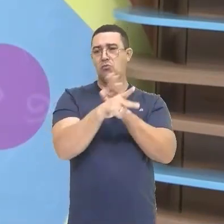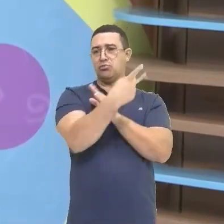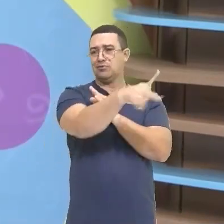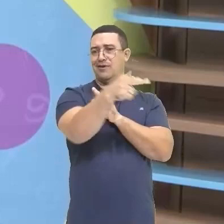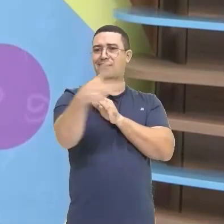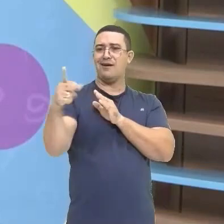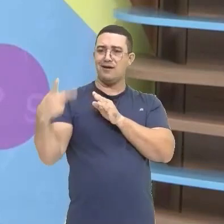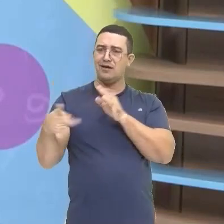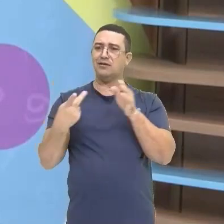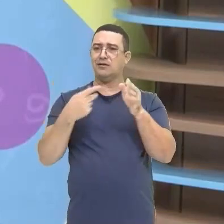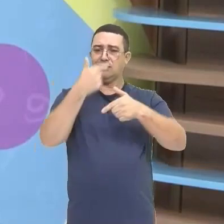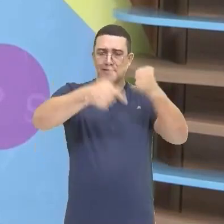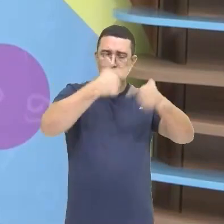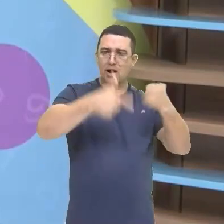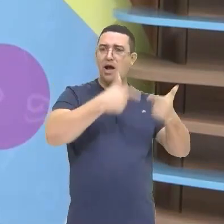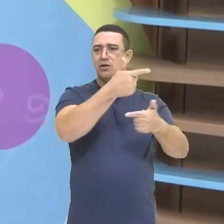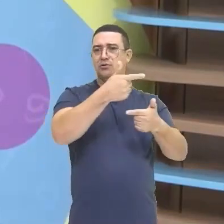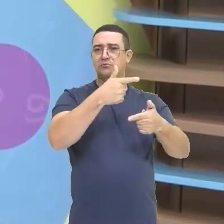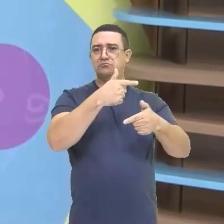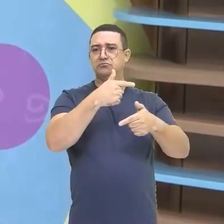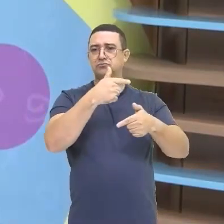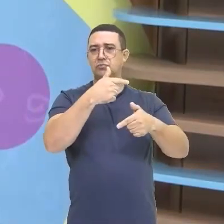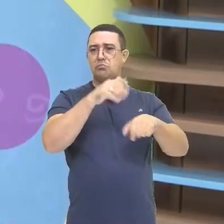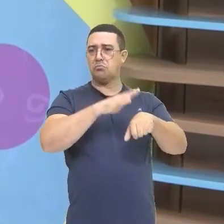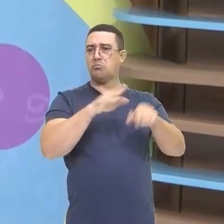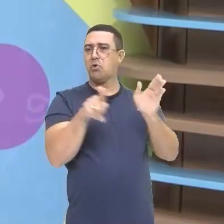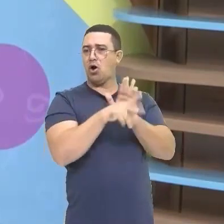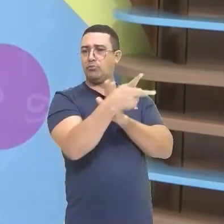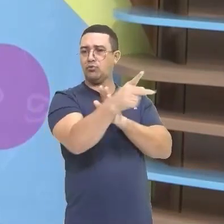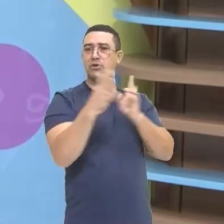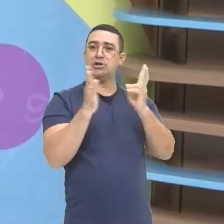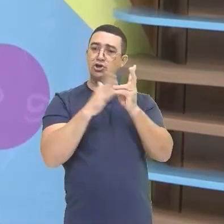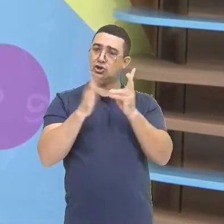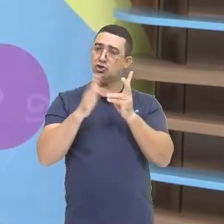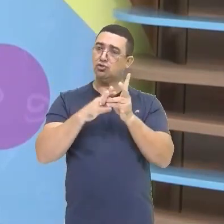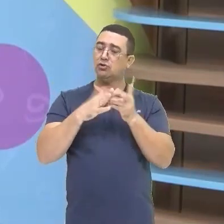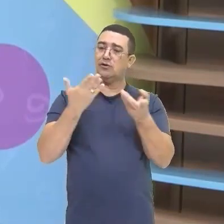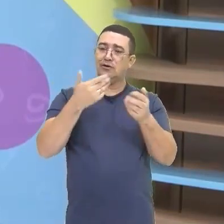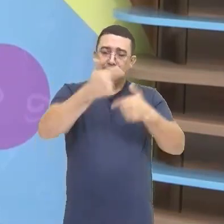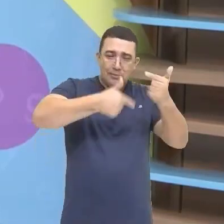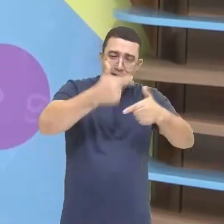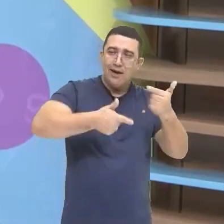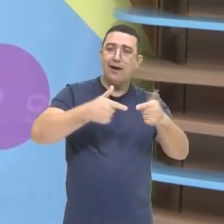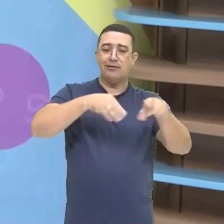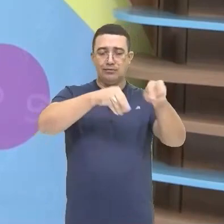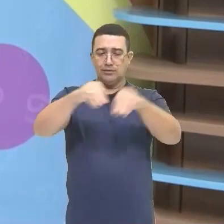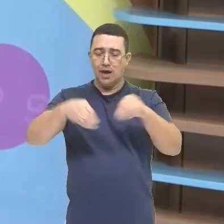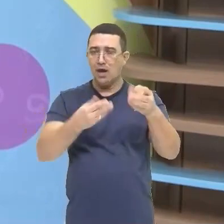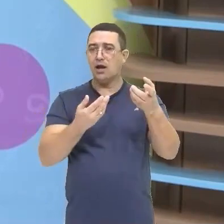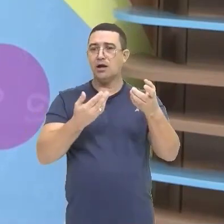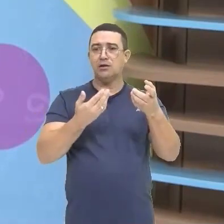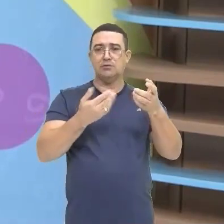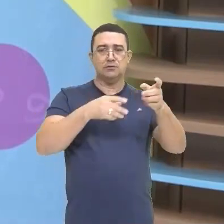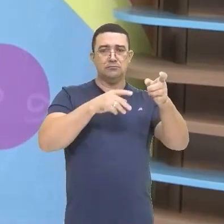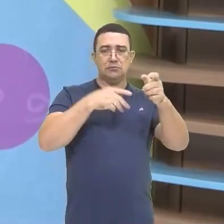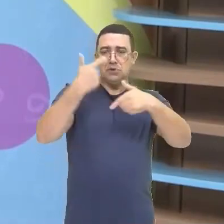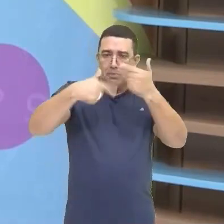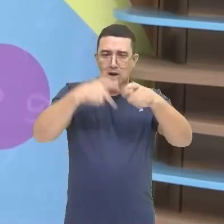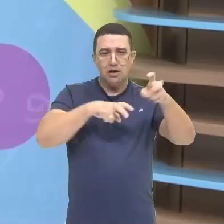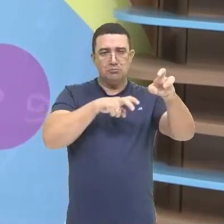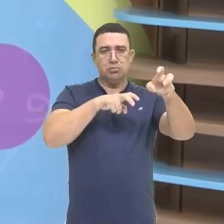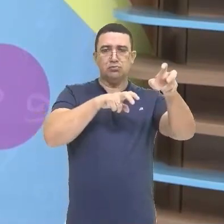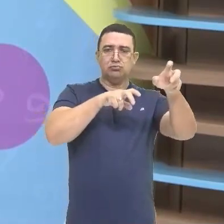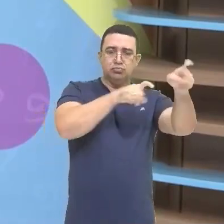Seja ali Pelos seus recursos Minerais Ou para explorar A terra Para a atividade Da agricultura Para a atividade Da